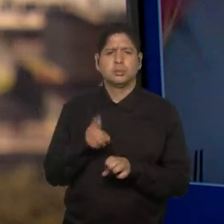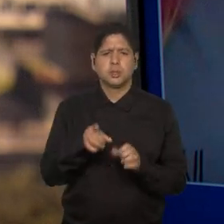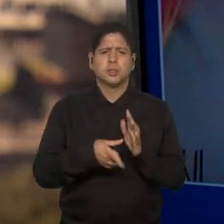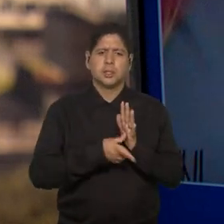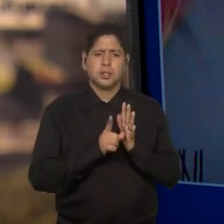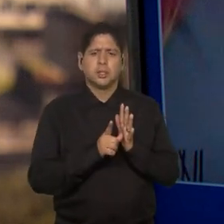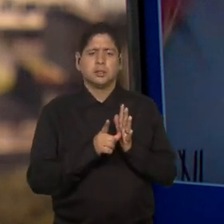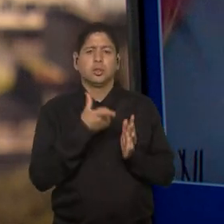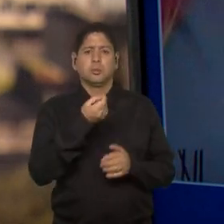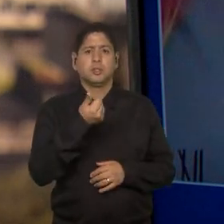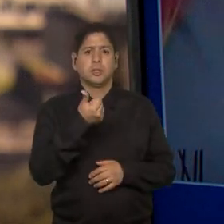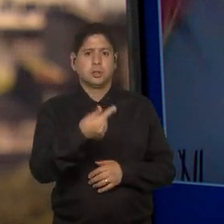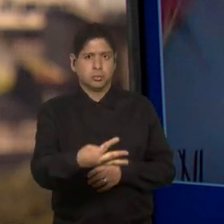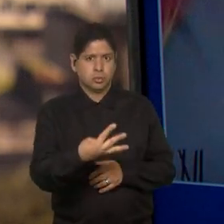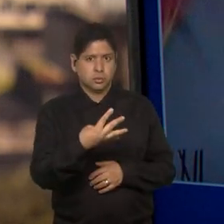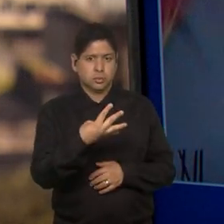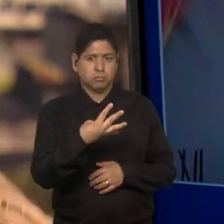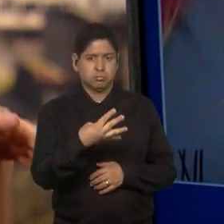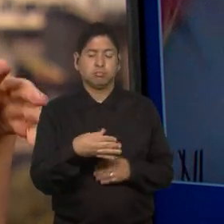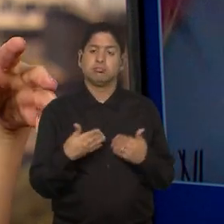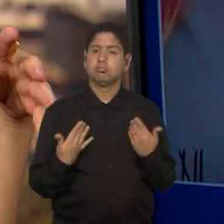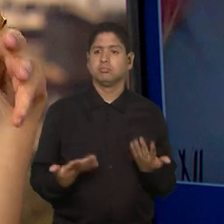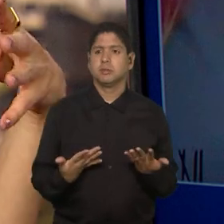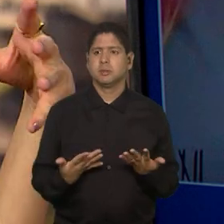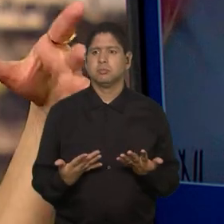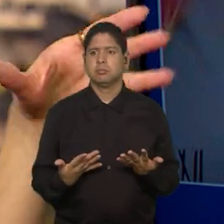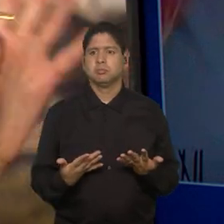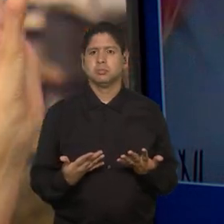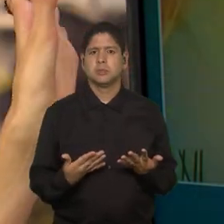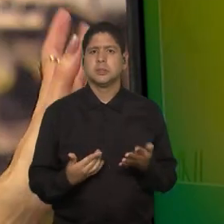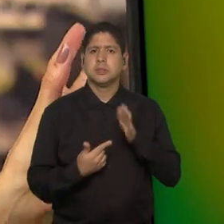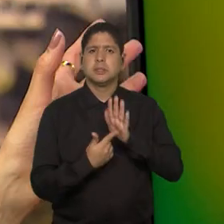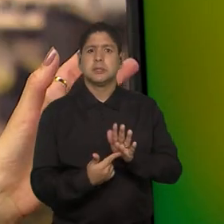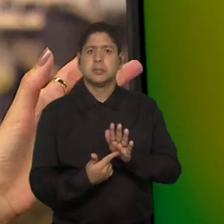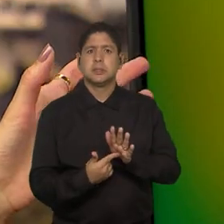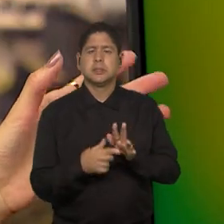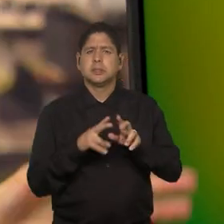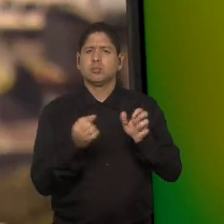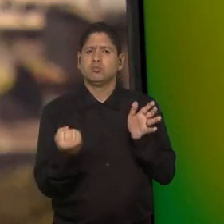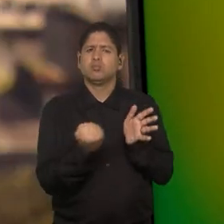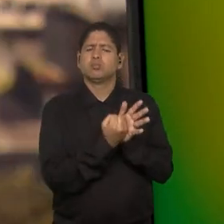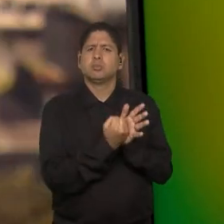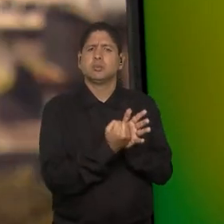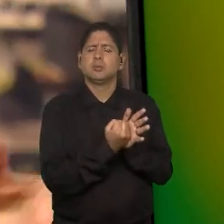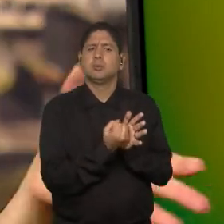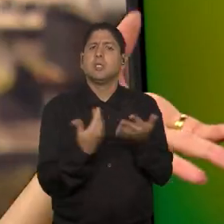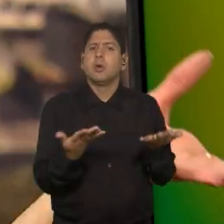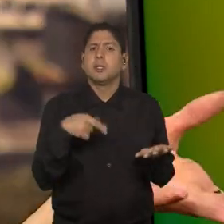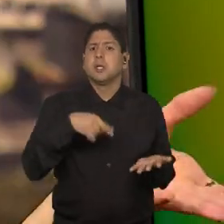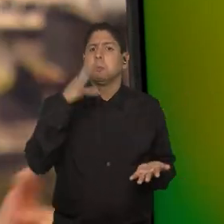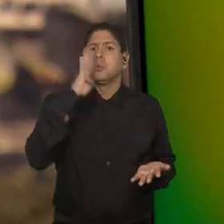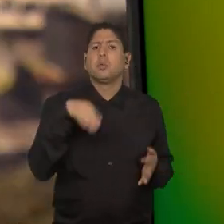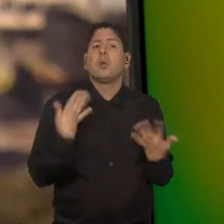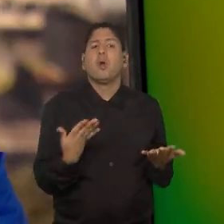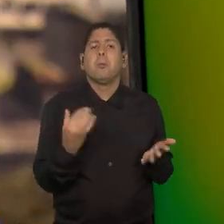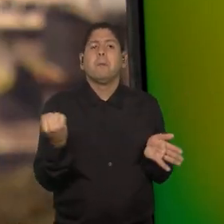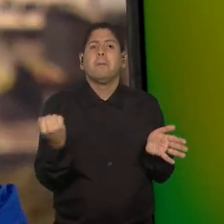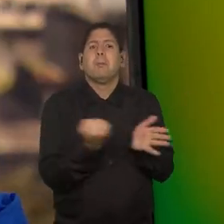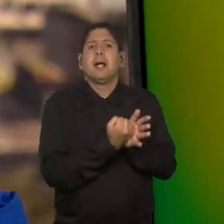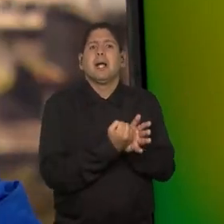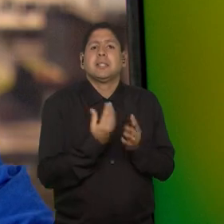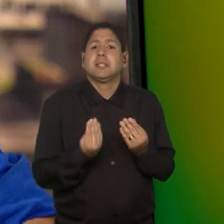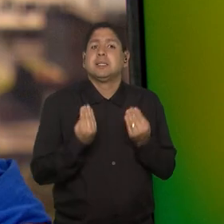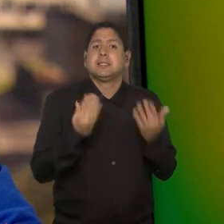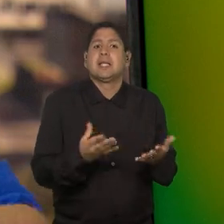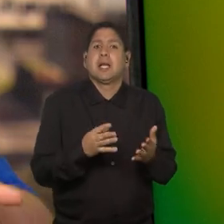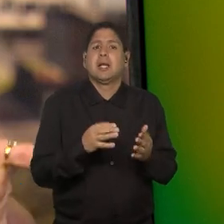em 2014. E aí, entra essa questão do legado. Que legado que, de repente, a gente quer deixar para